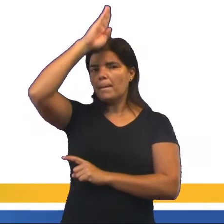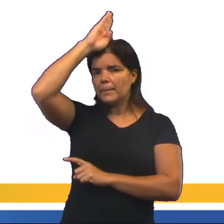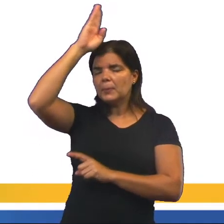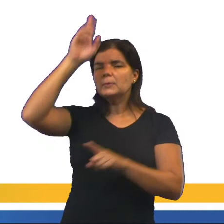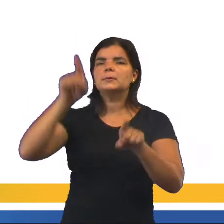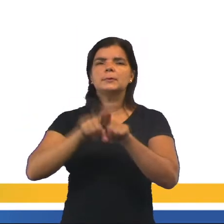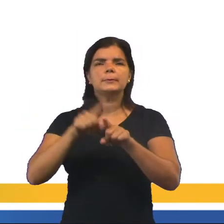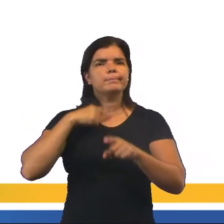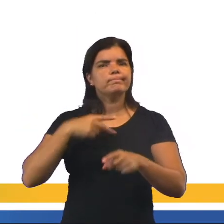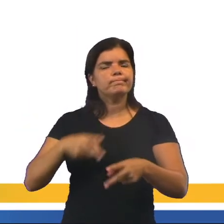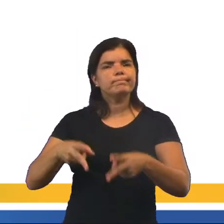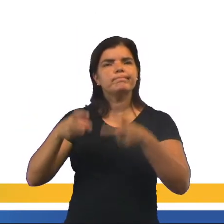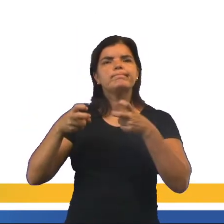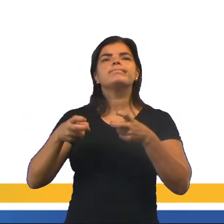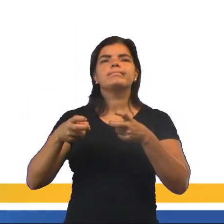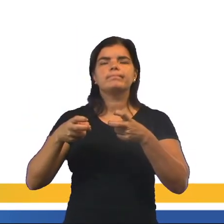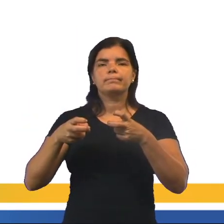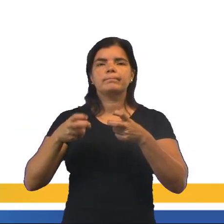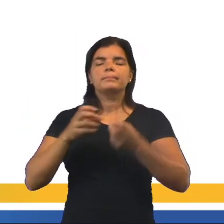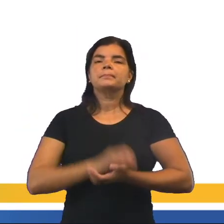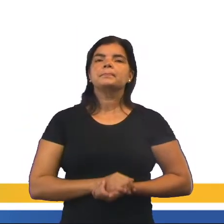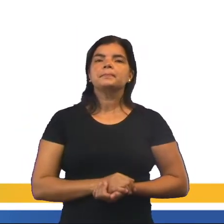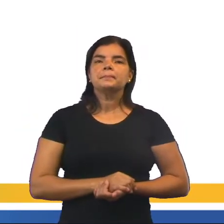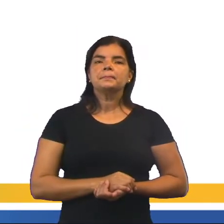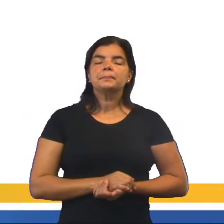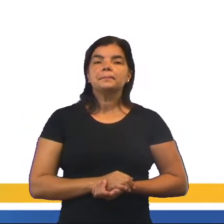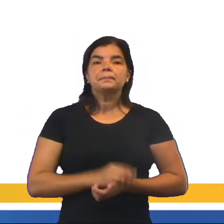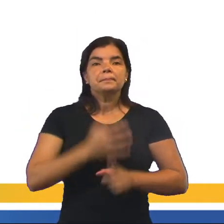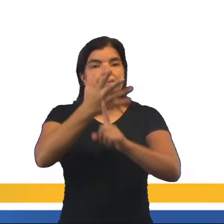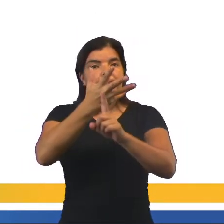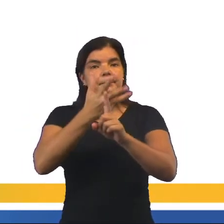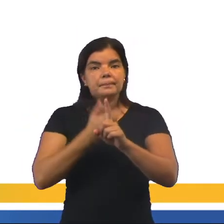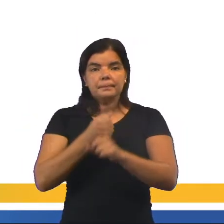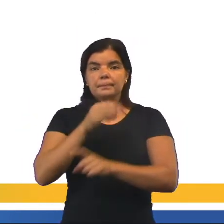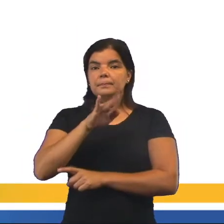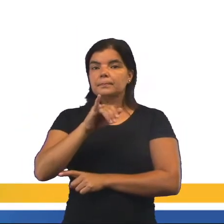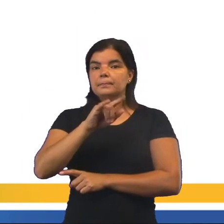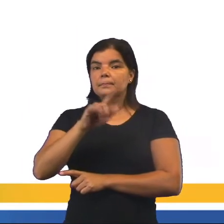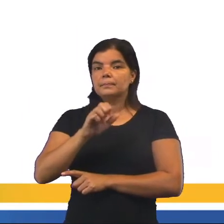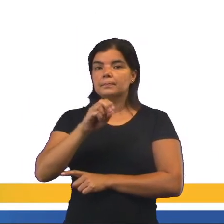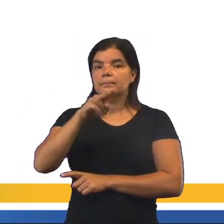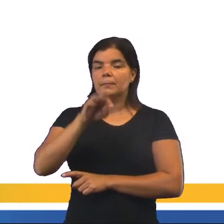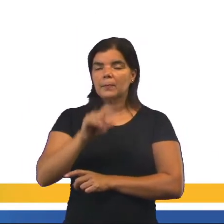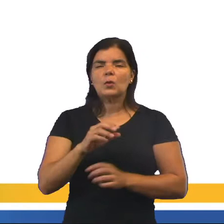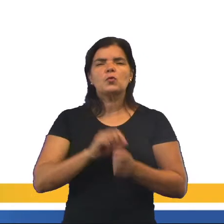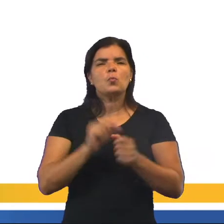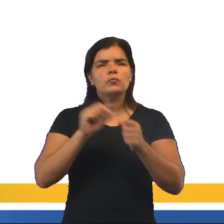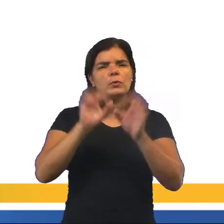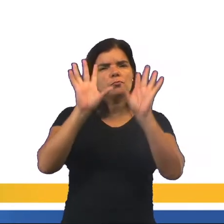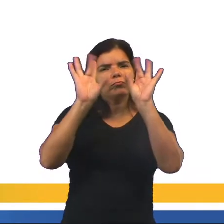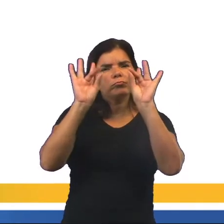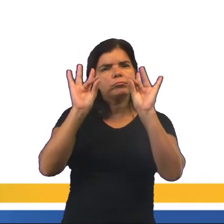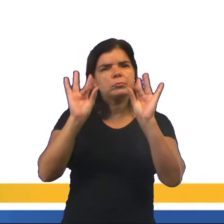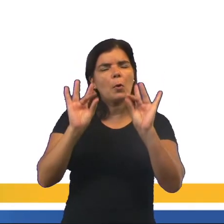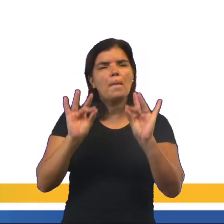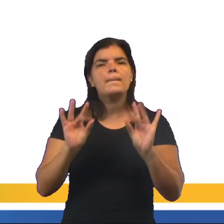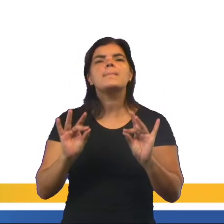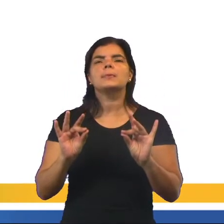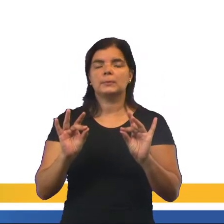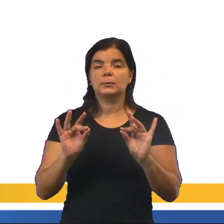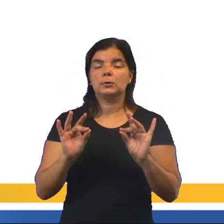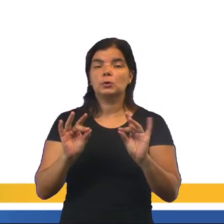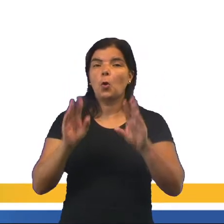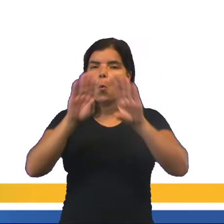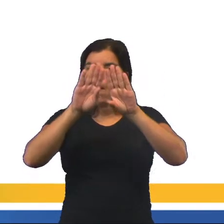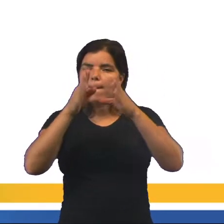observar as artes do Império Bizantino, são muito feitas de detalhes, com